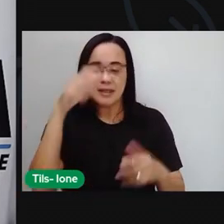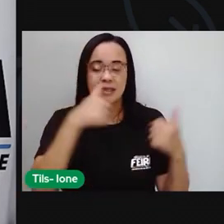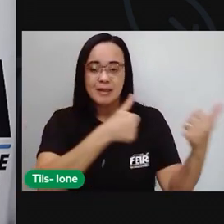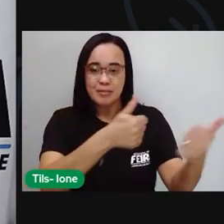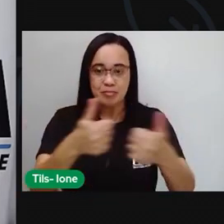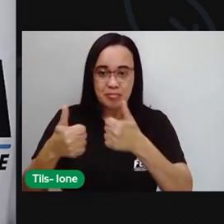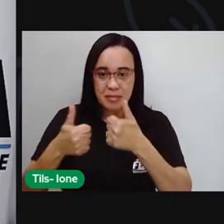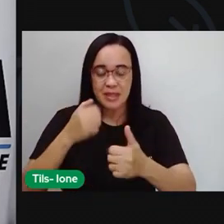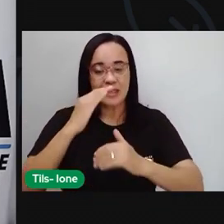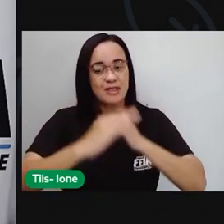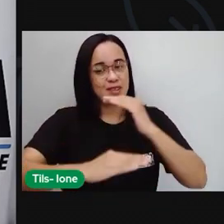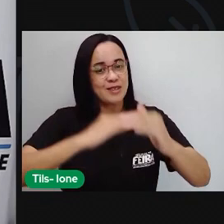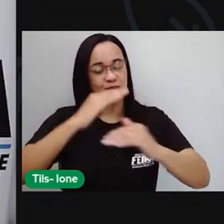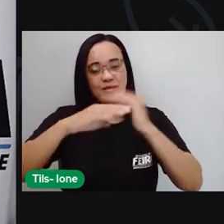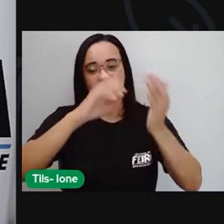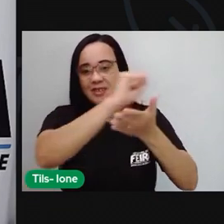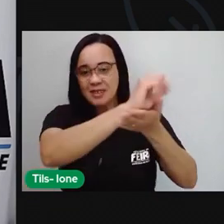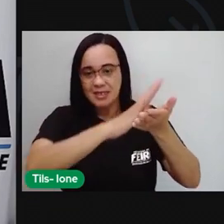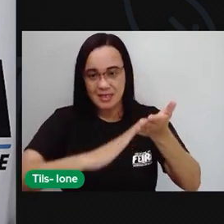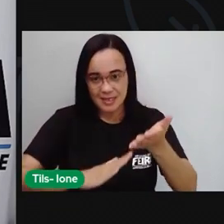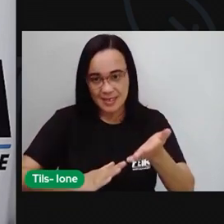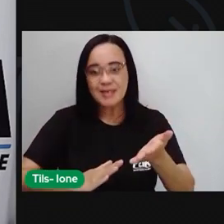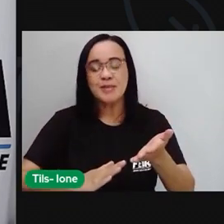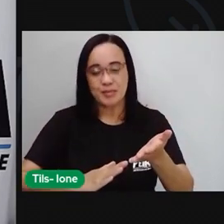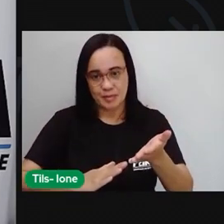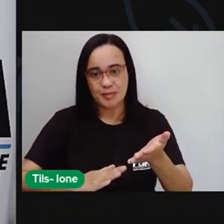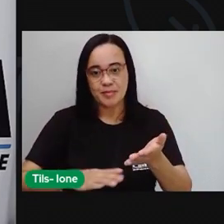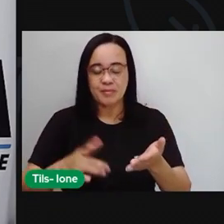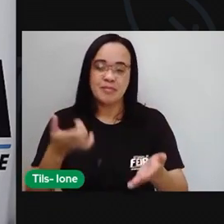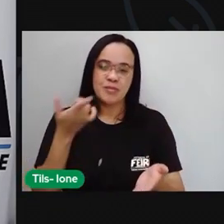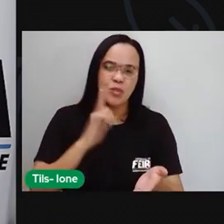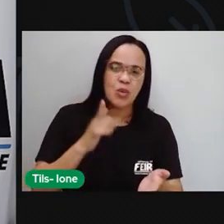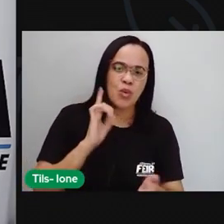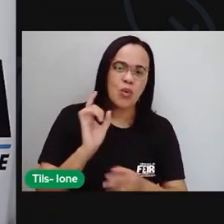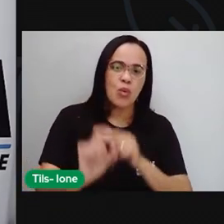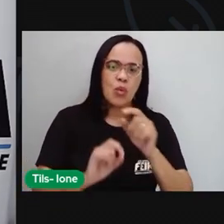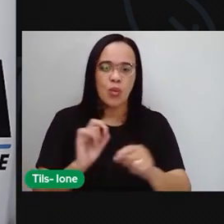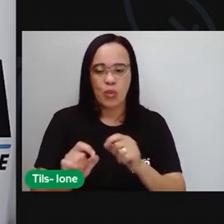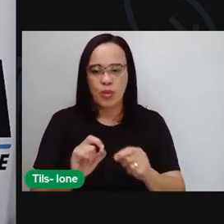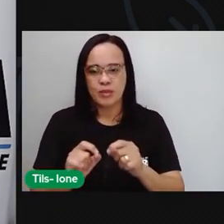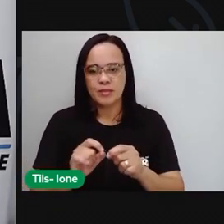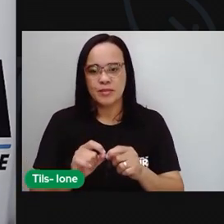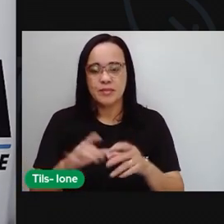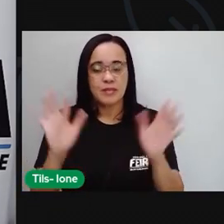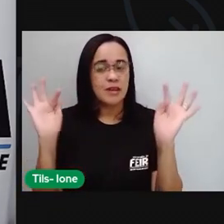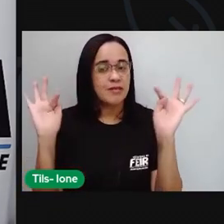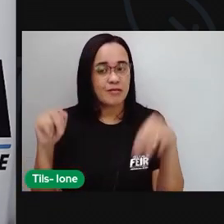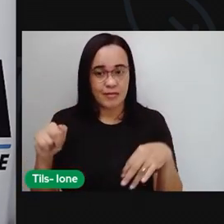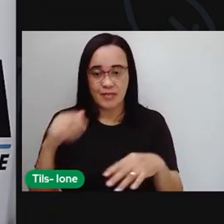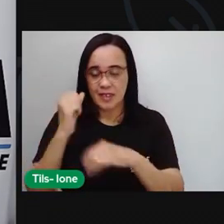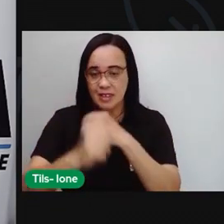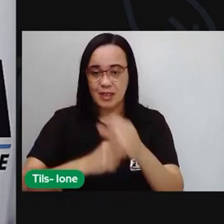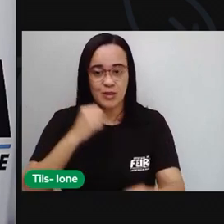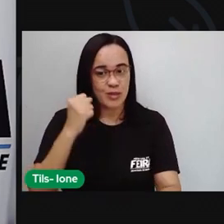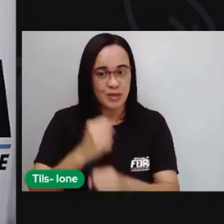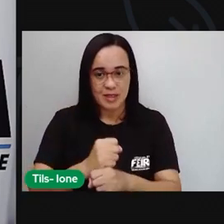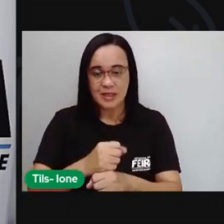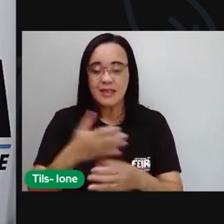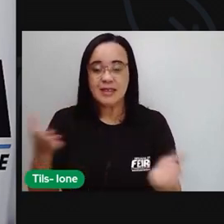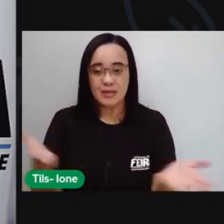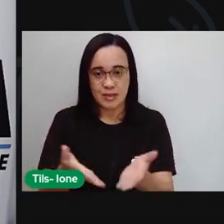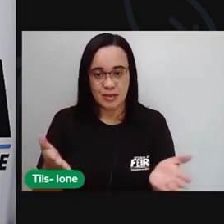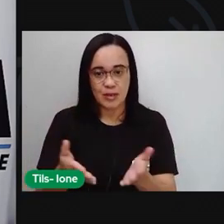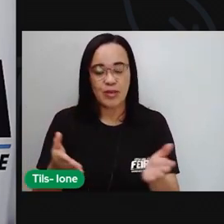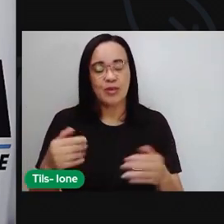desenvolver as suas atividades, consiga aí concluir esse ano letivo e mesmo aí que de forma